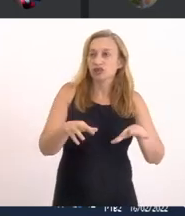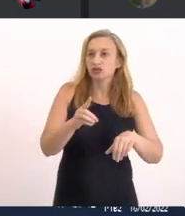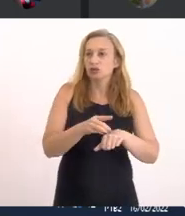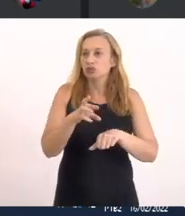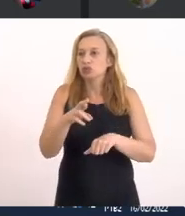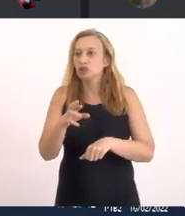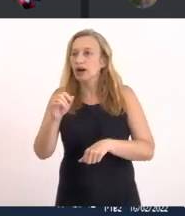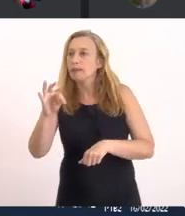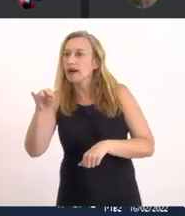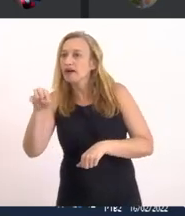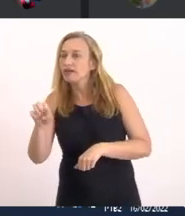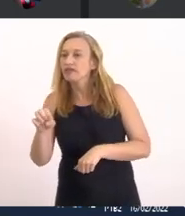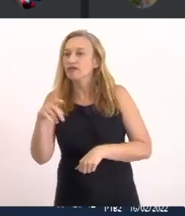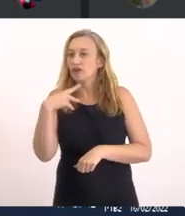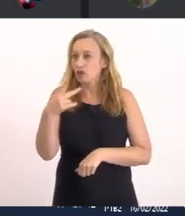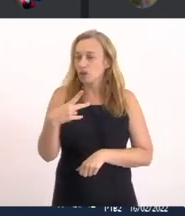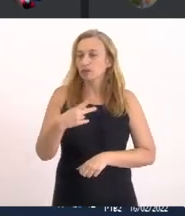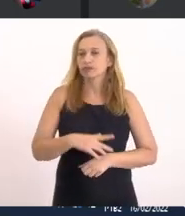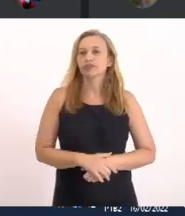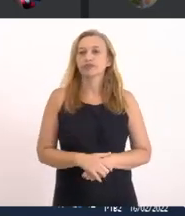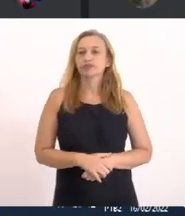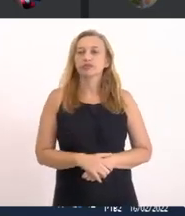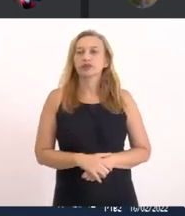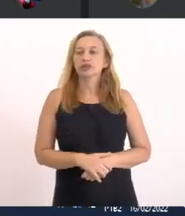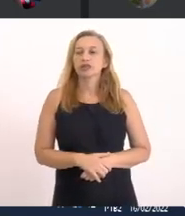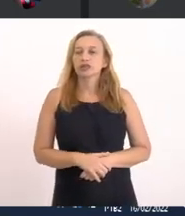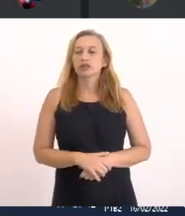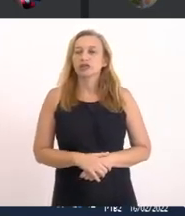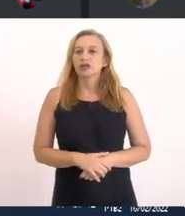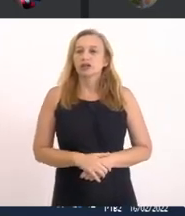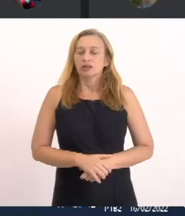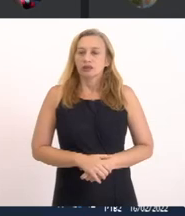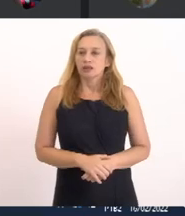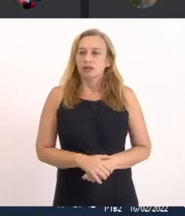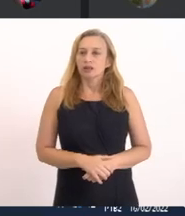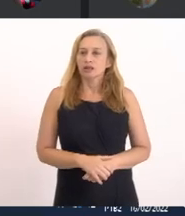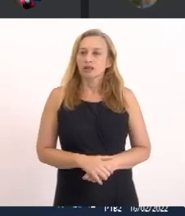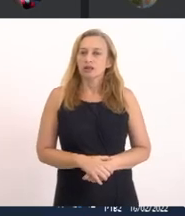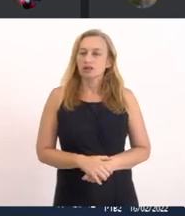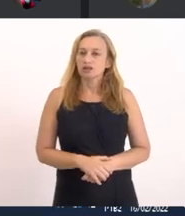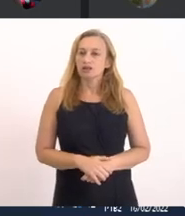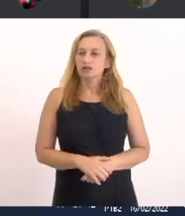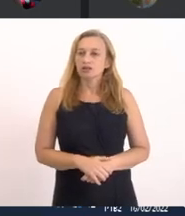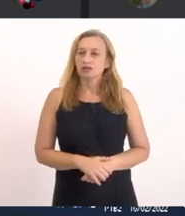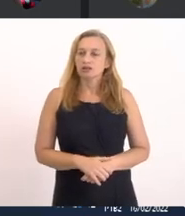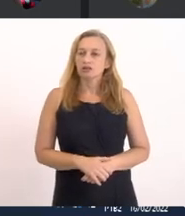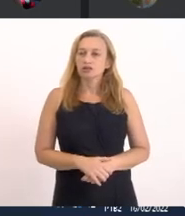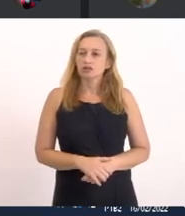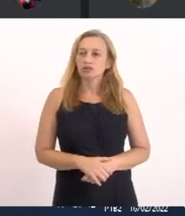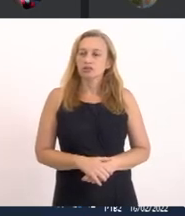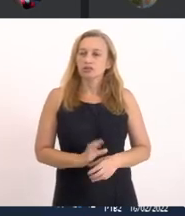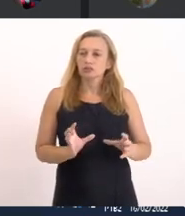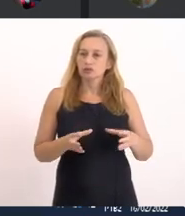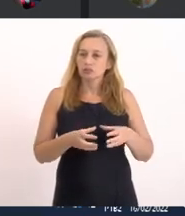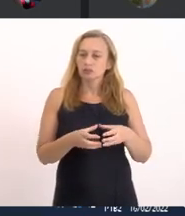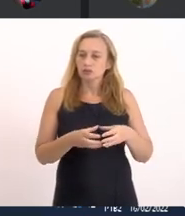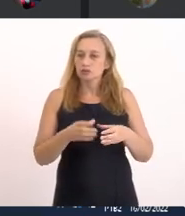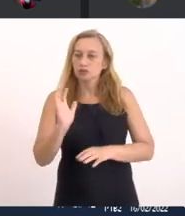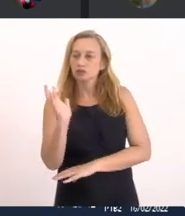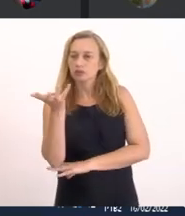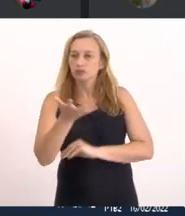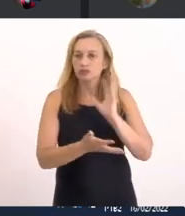Ataque Está falando Entendeu Então A gente quer dizer A gente faz Quer dizer O órgão ambiental Faz